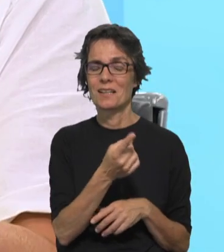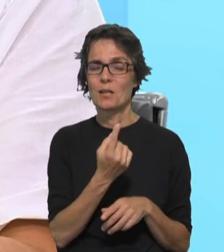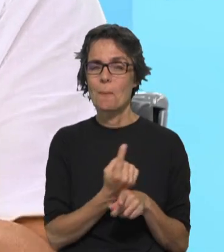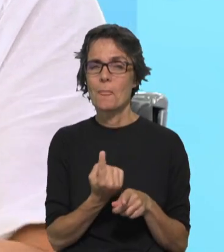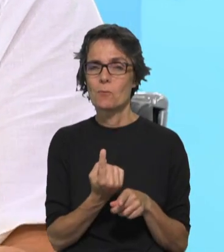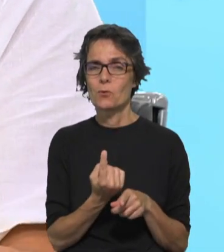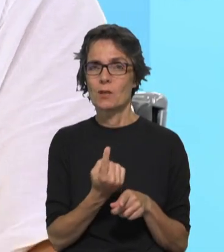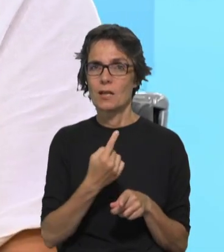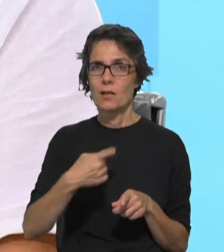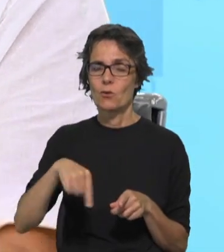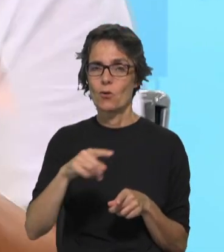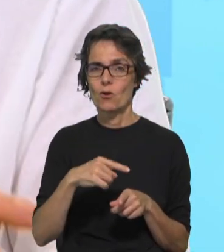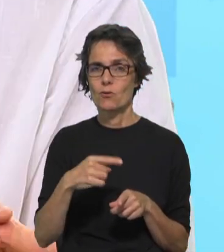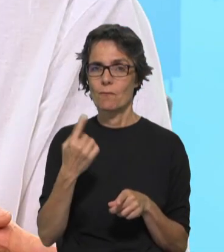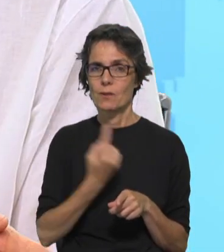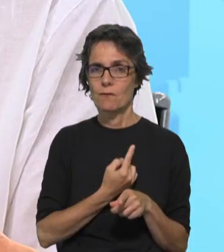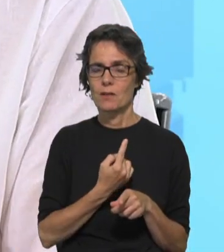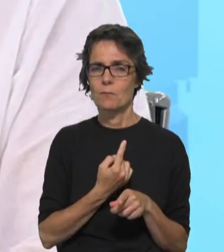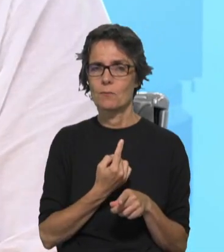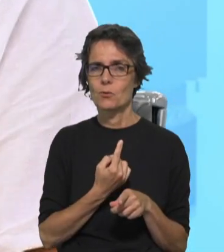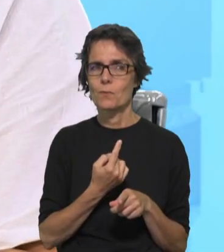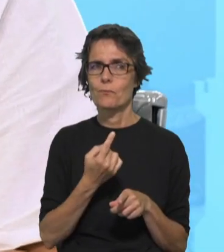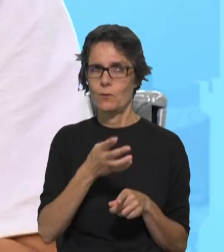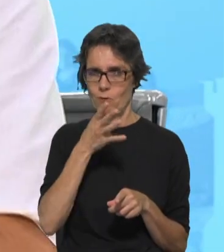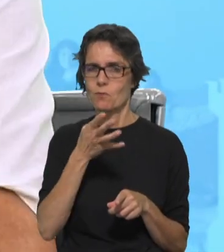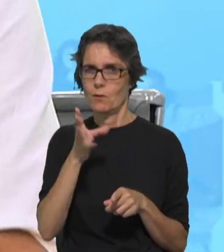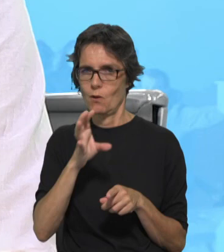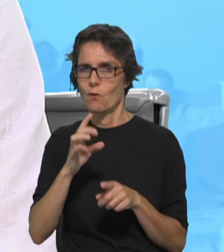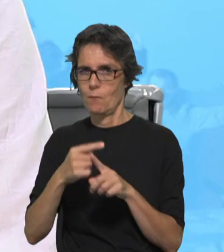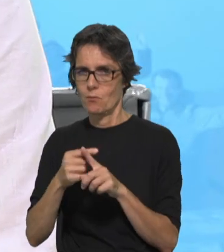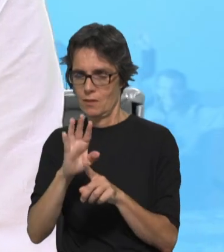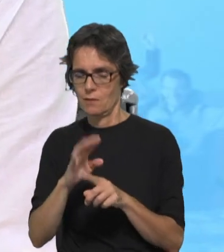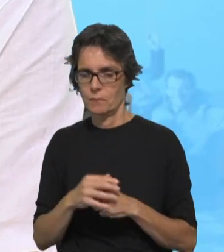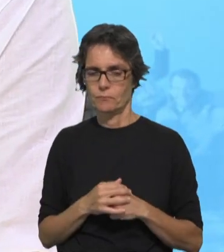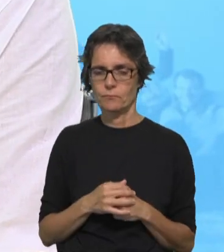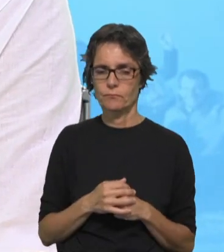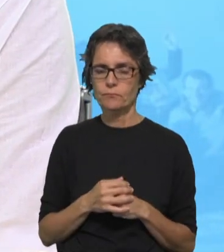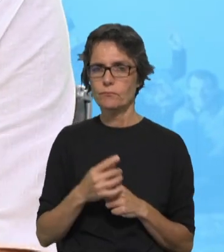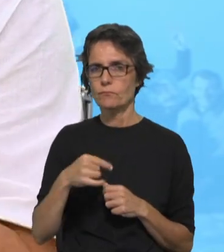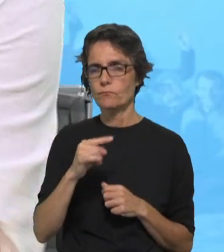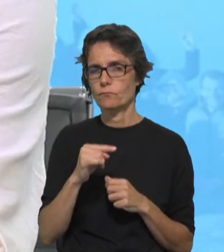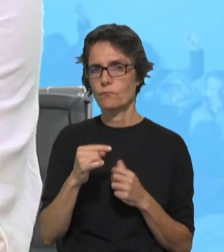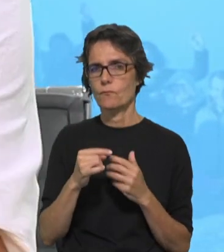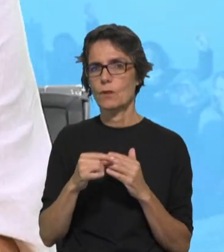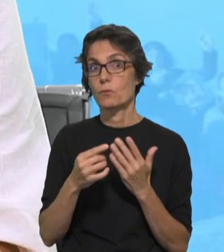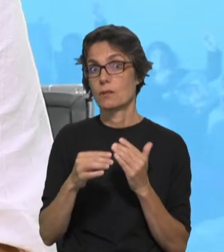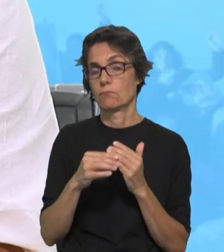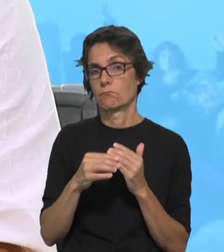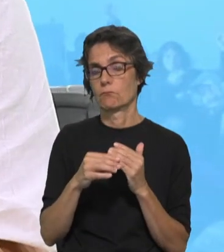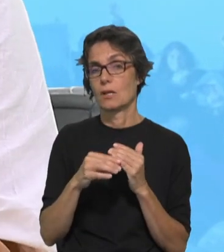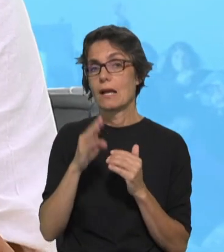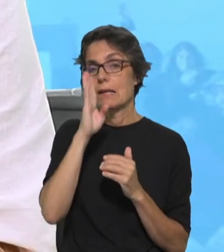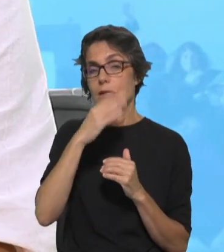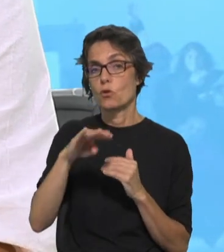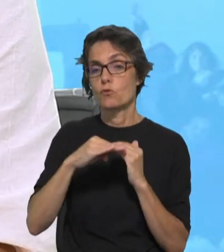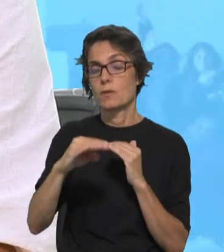E acho que devemos observá-lo. Vou fazê-lo é para lado positivo e desde o fazer para o lado negativo. Não tanto vermos isto como um pecado que o é, ou seja, se